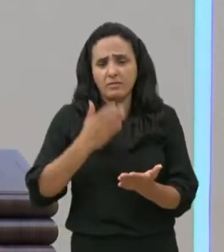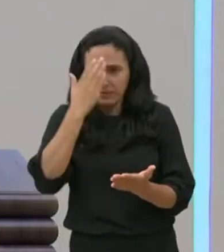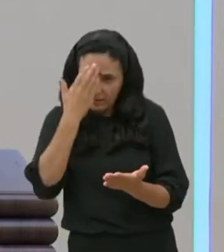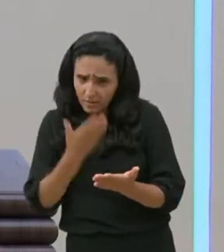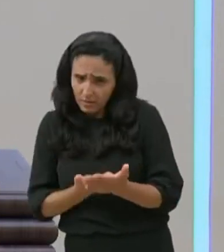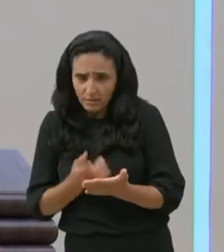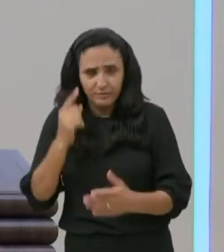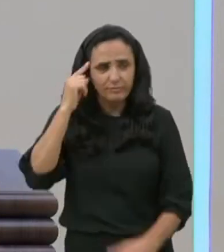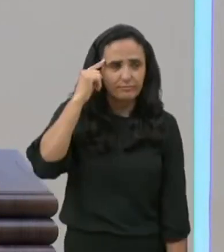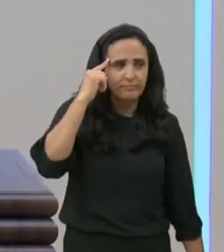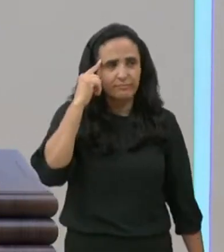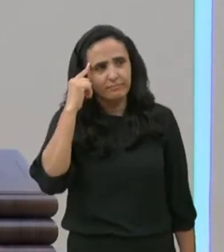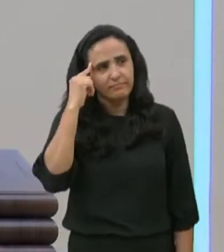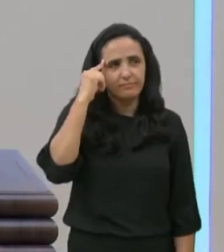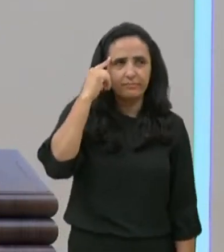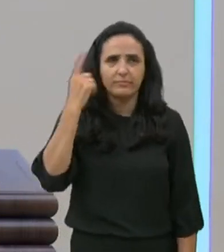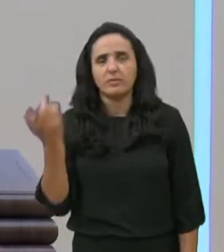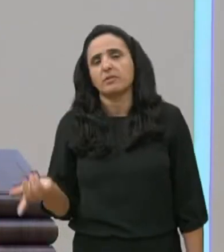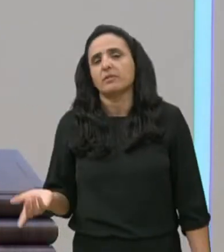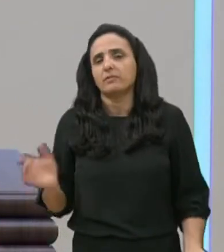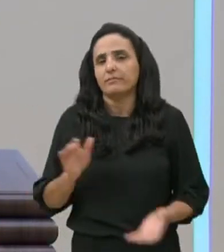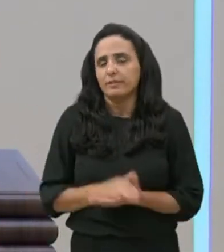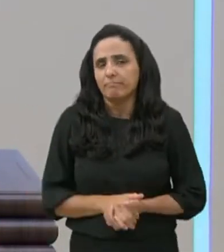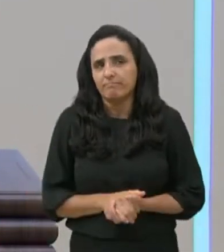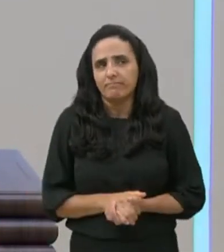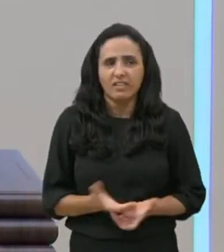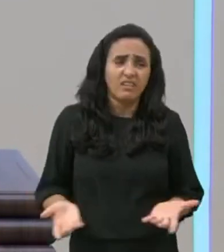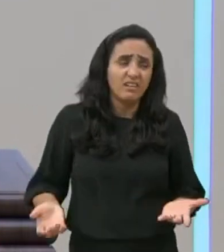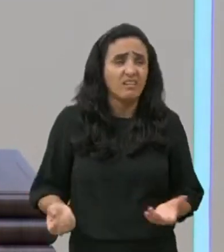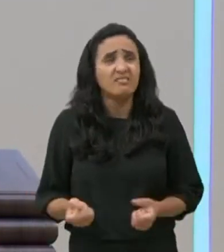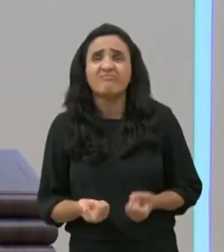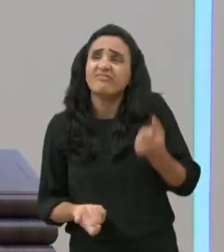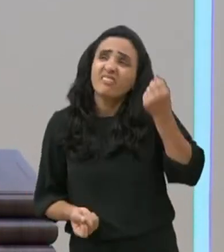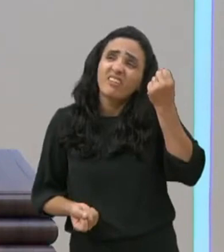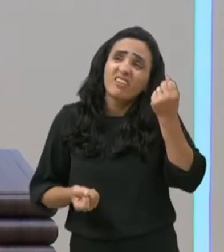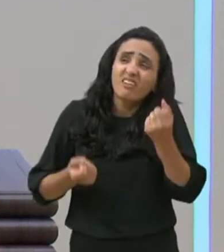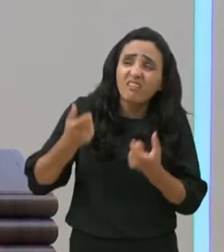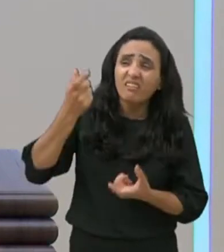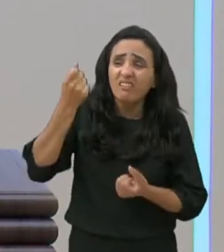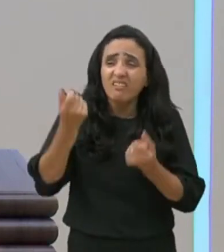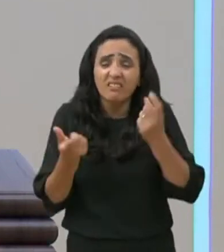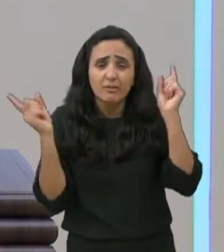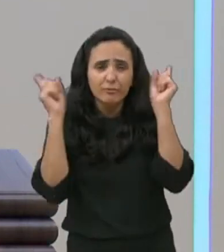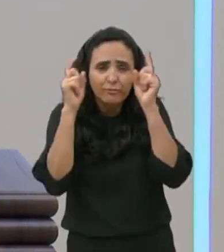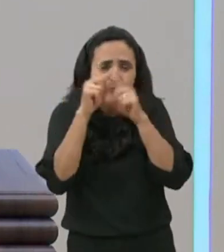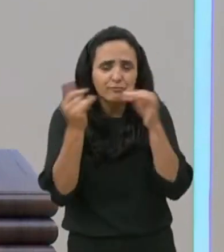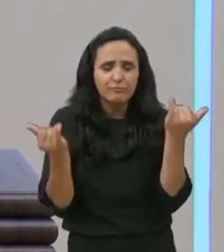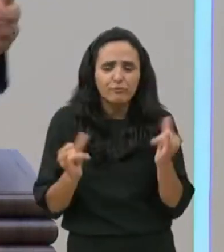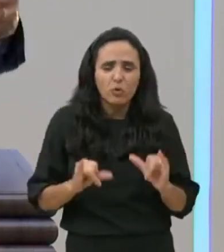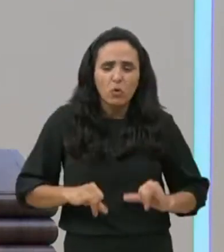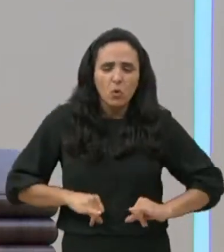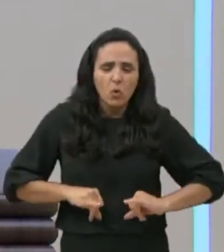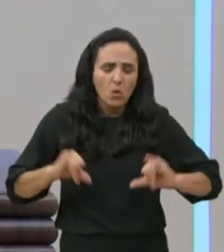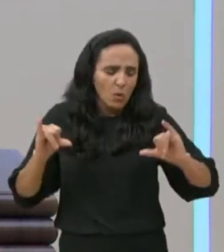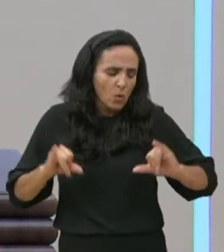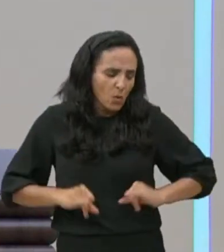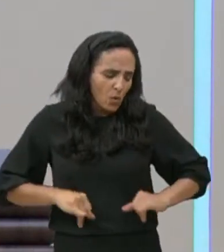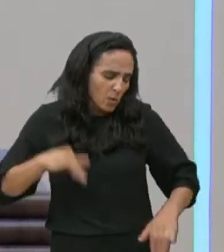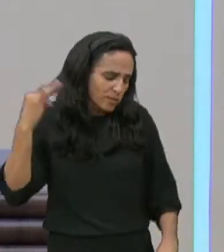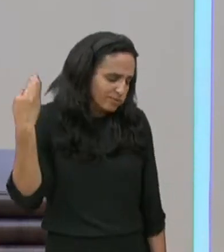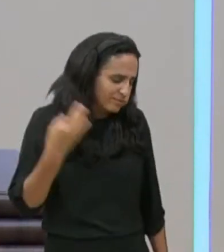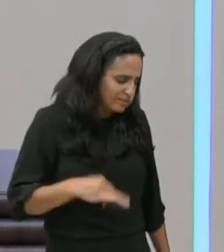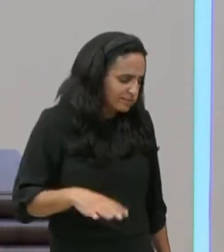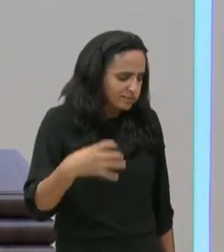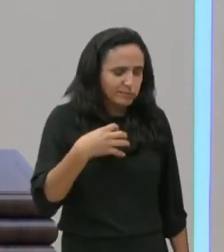creu, duvidando, ou você creu, talvez, acontecerá, será, porque está tão difícil, as circunstâncias,